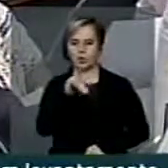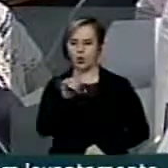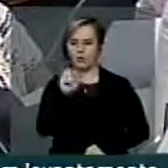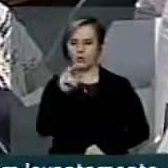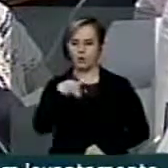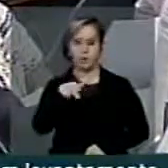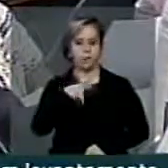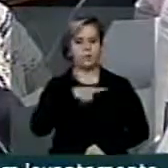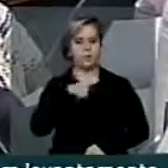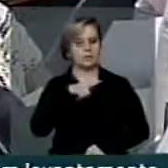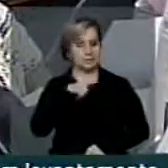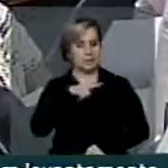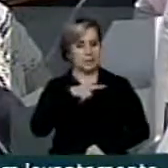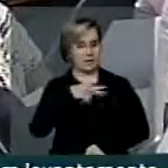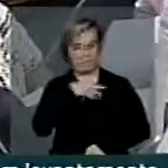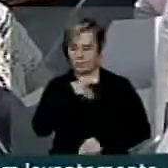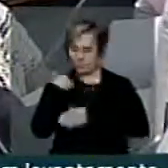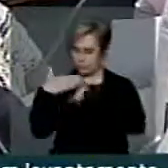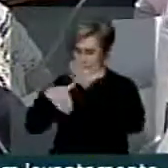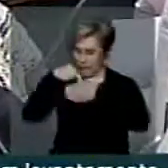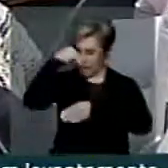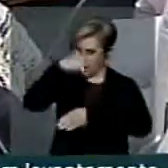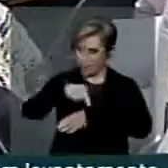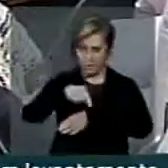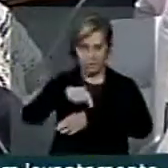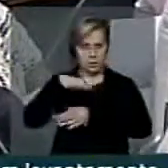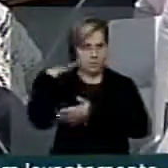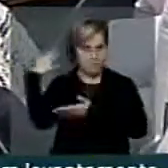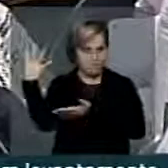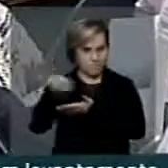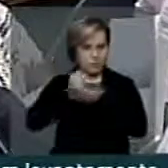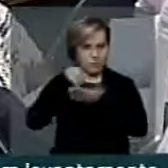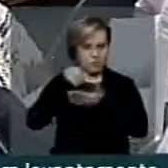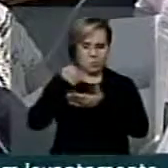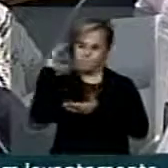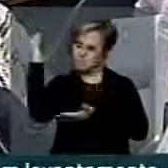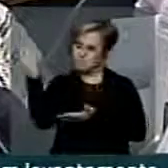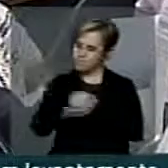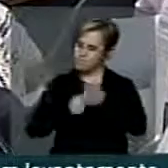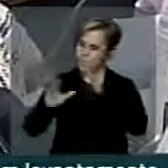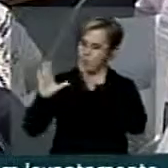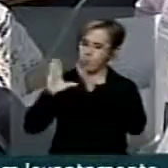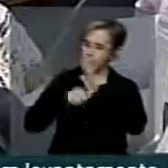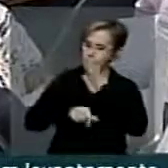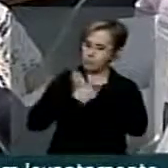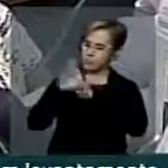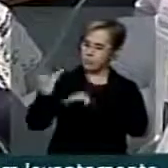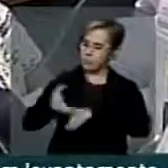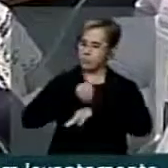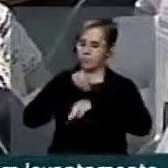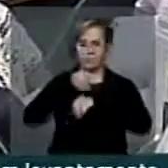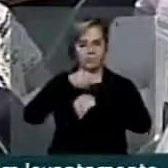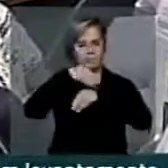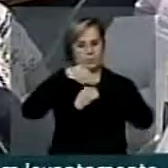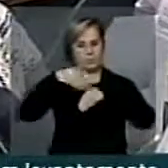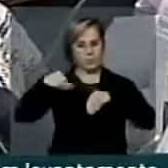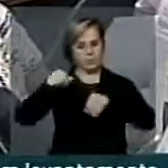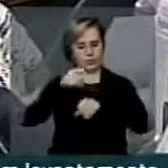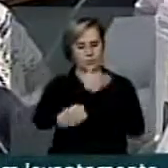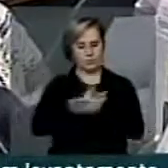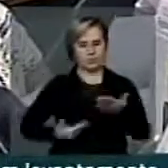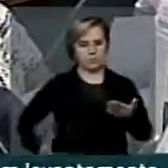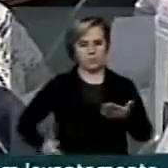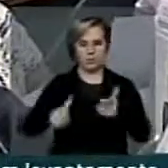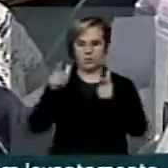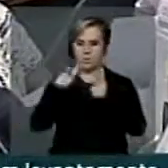descendentes aqui, tomou para o Estado uma grande greba no